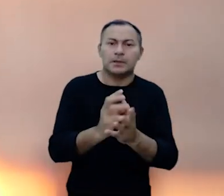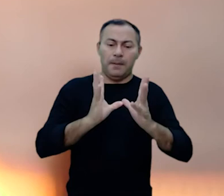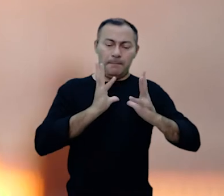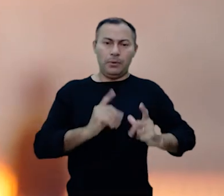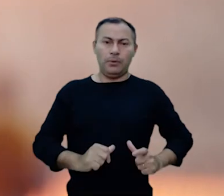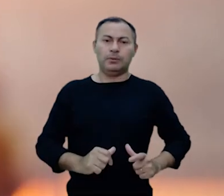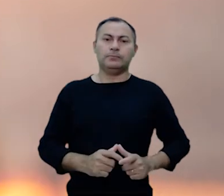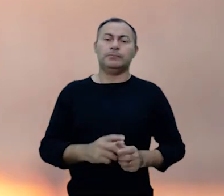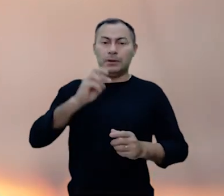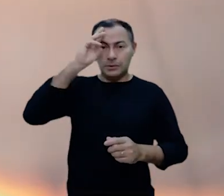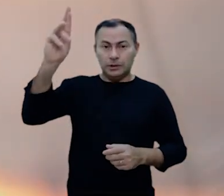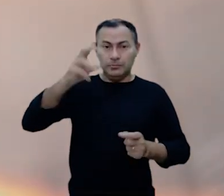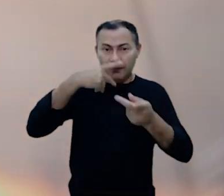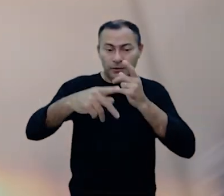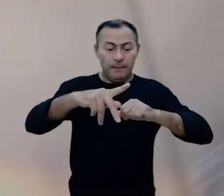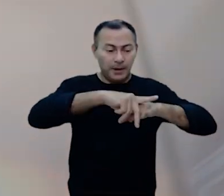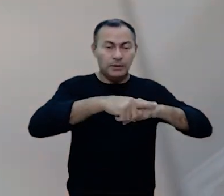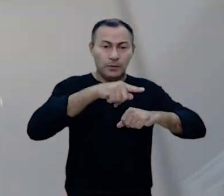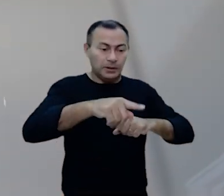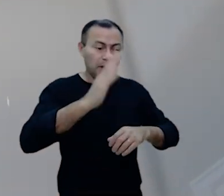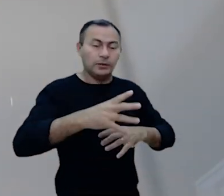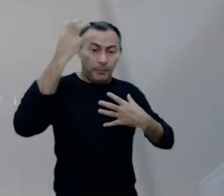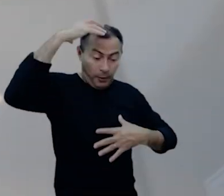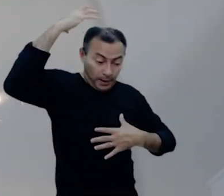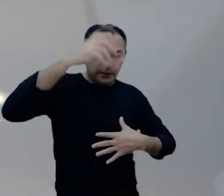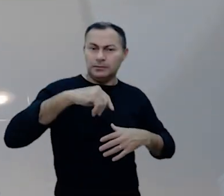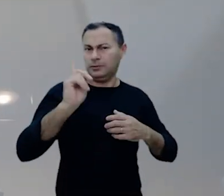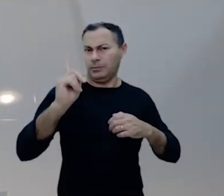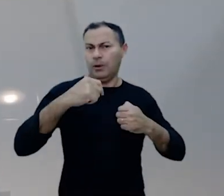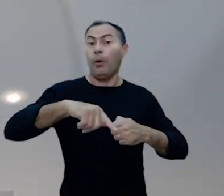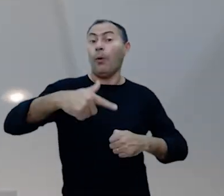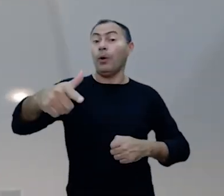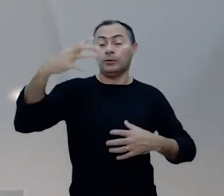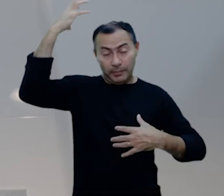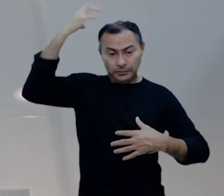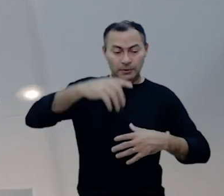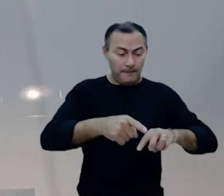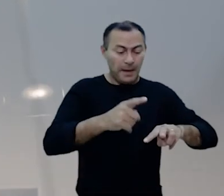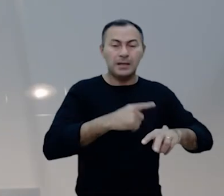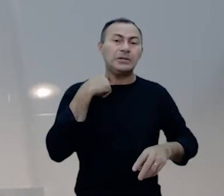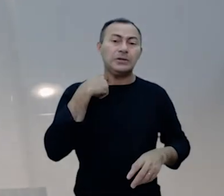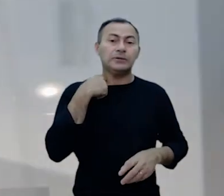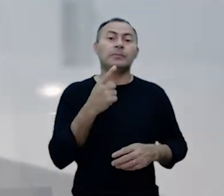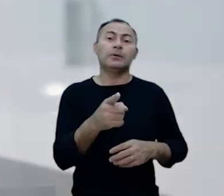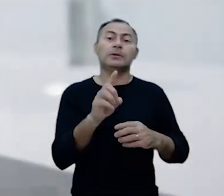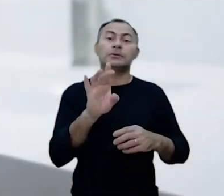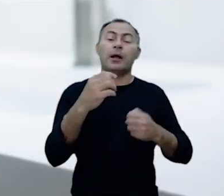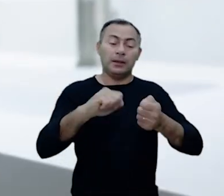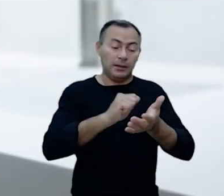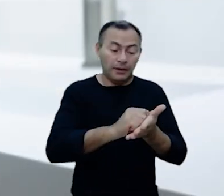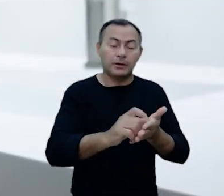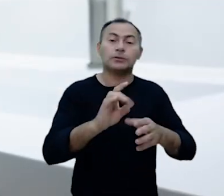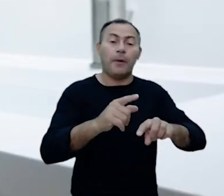continuamente serem lavados como o Senhor disse a Pedro se você já toma um banho você não precisa de outro banho se seus pés ficarem sujos